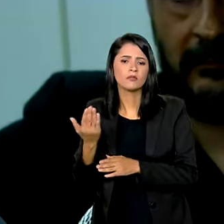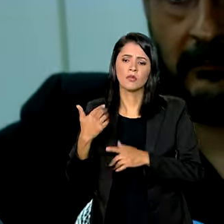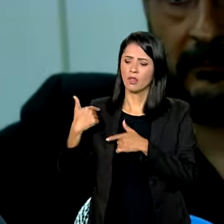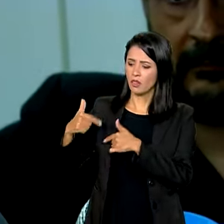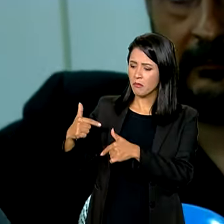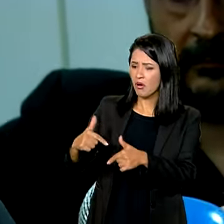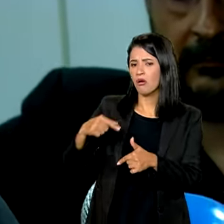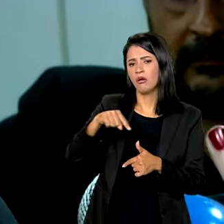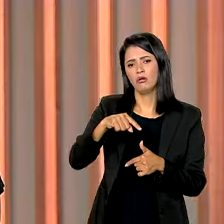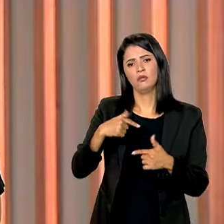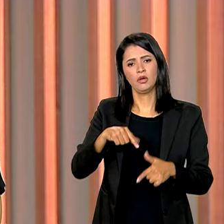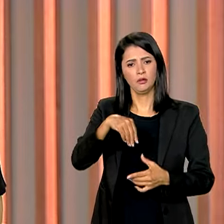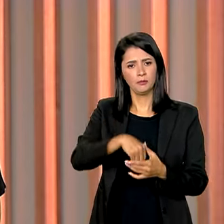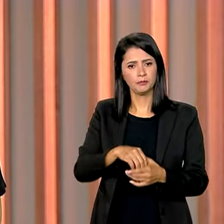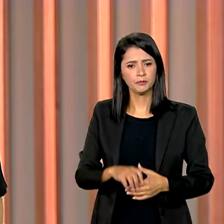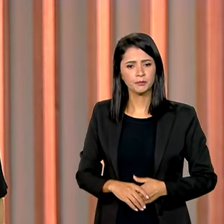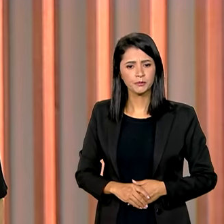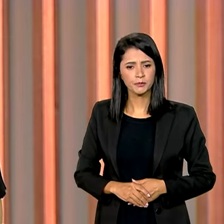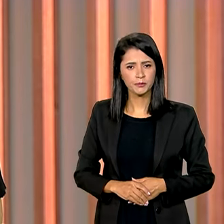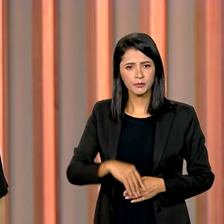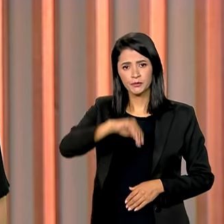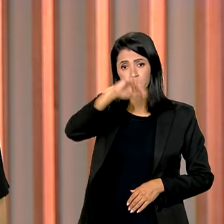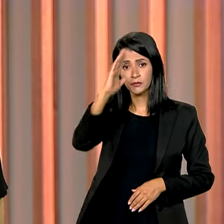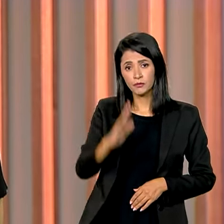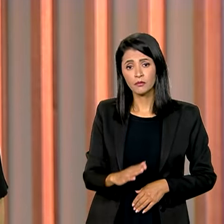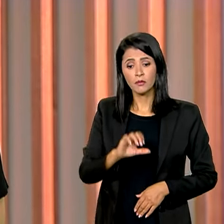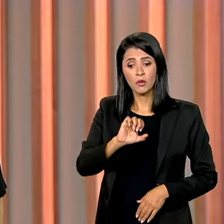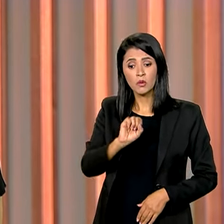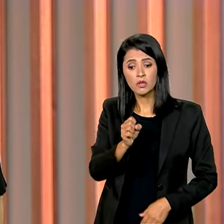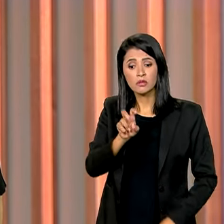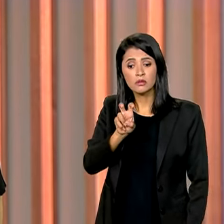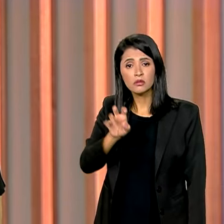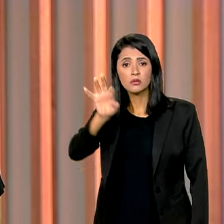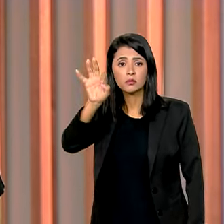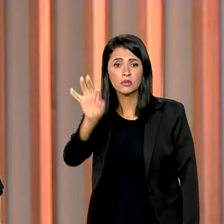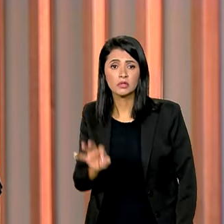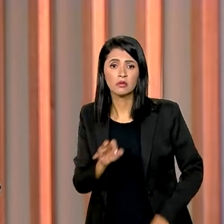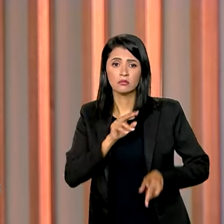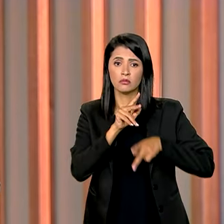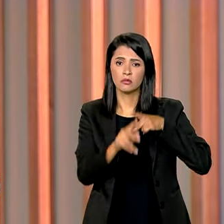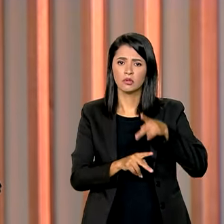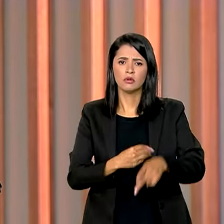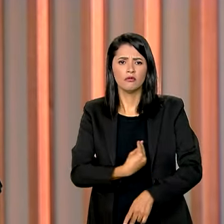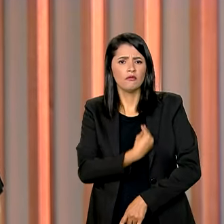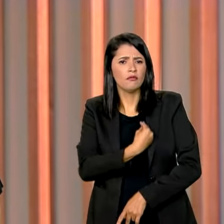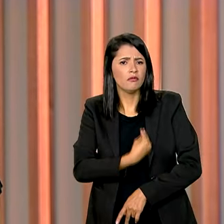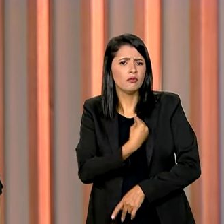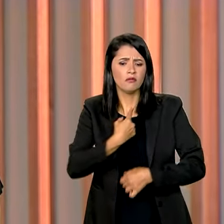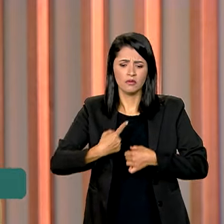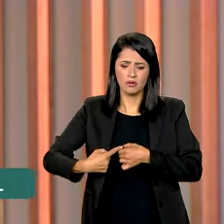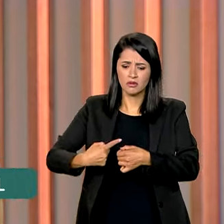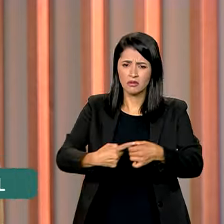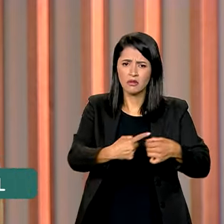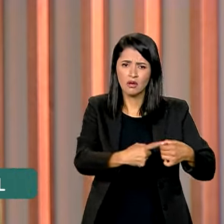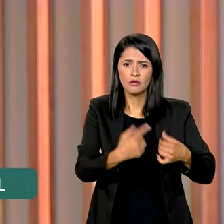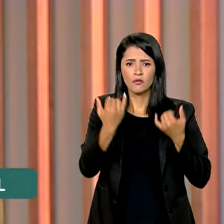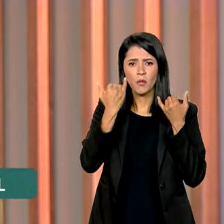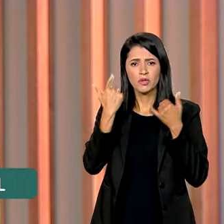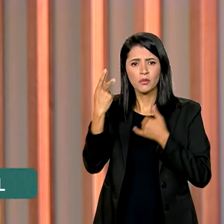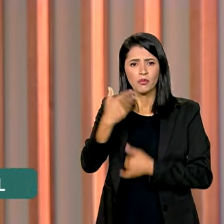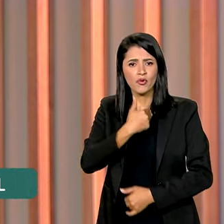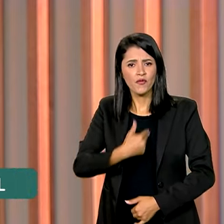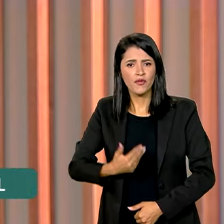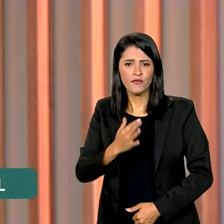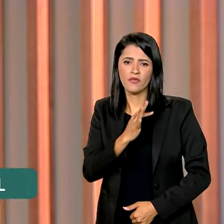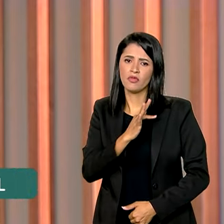trabalhos aqui e os serviços. No Brasil, 85% da população vive nas cidades, segundo dados do governo